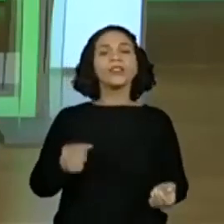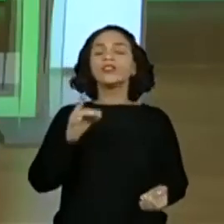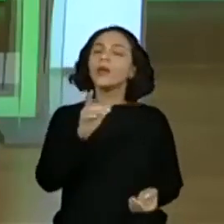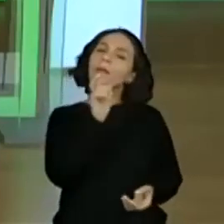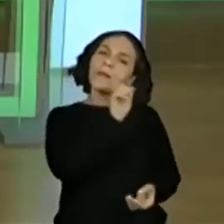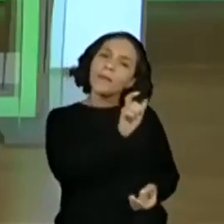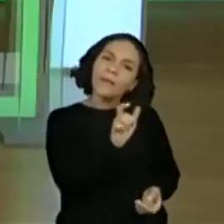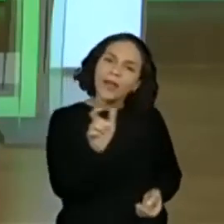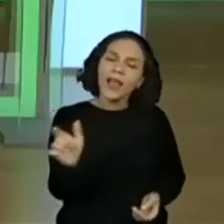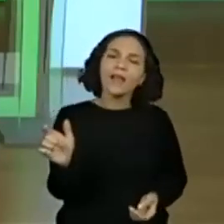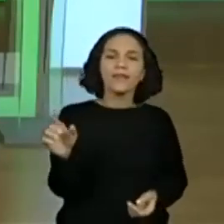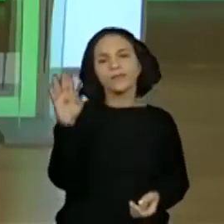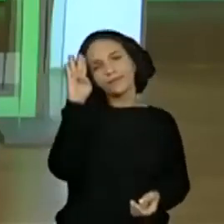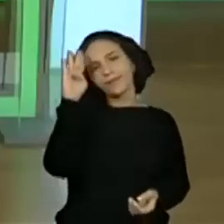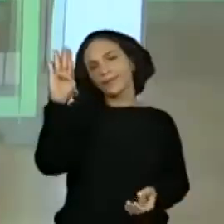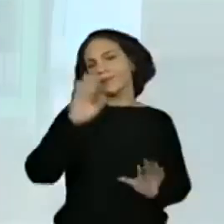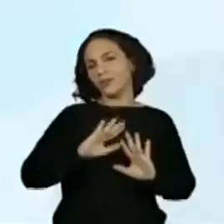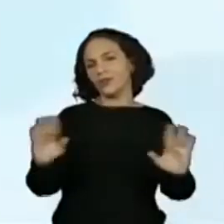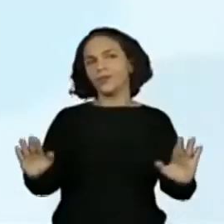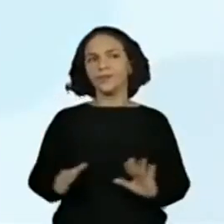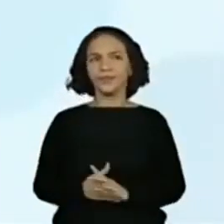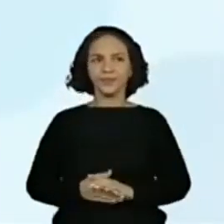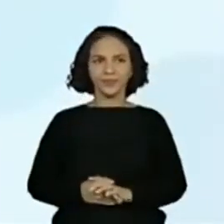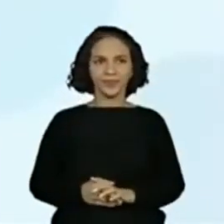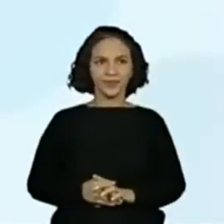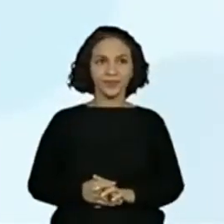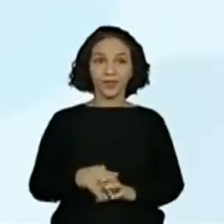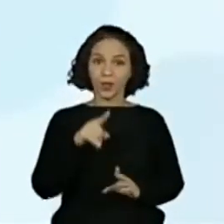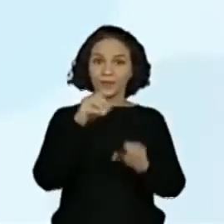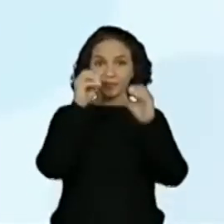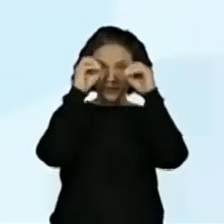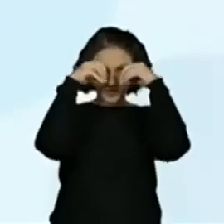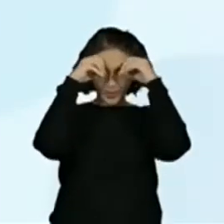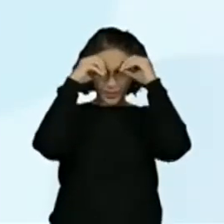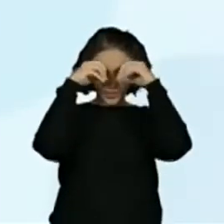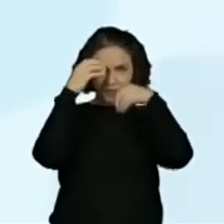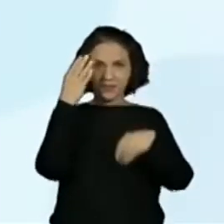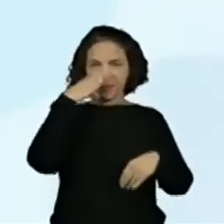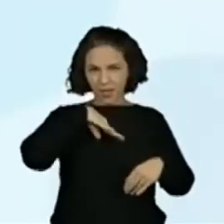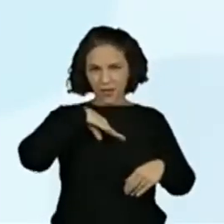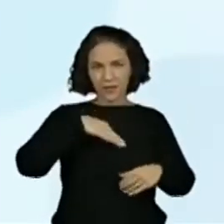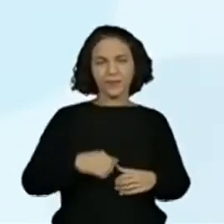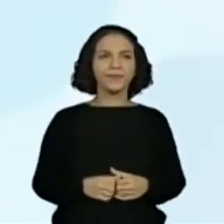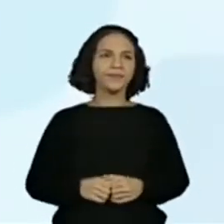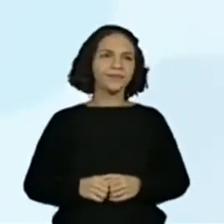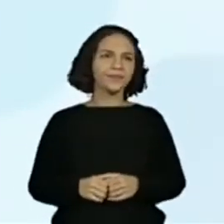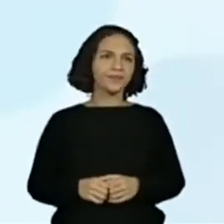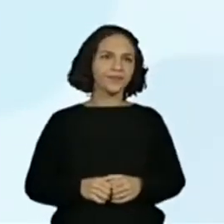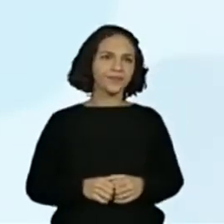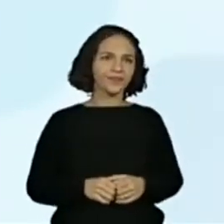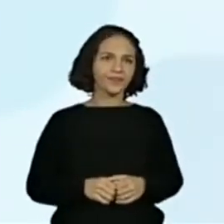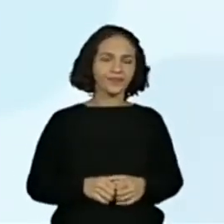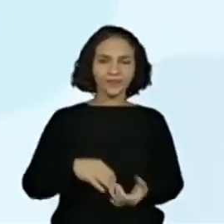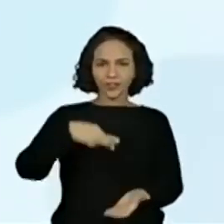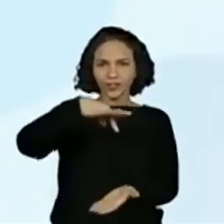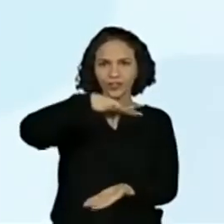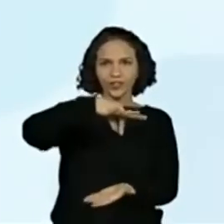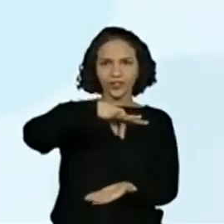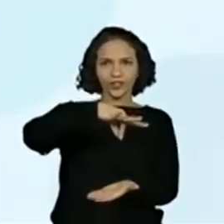precisa de uns tópicos para lembrar, certo? Isso, então vou colocar vilão, vou colocar aqui tinta.